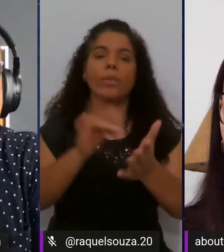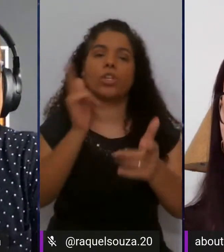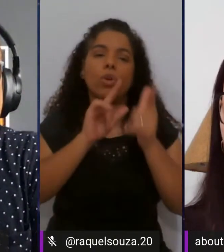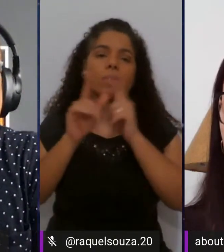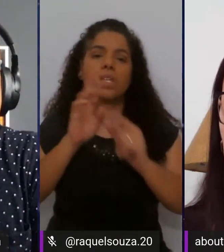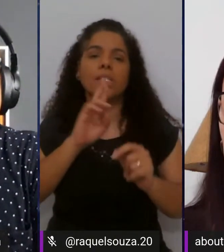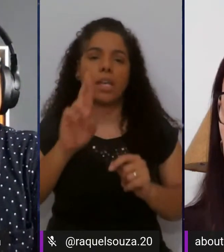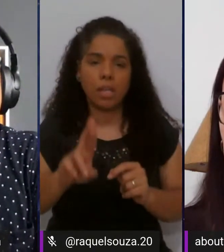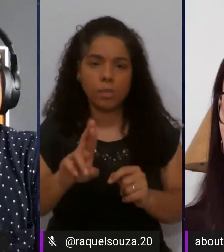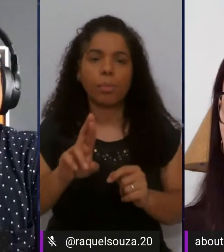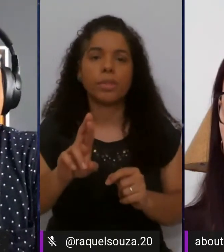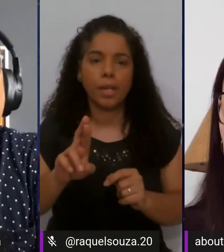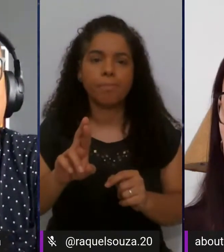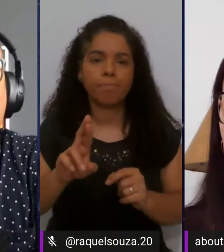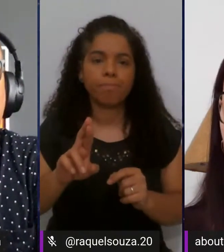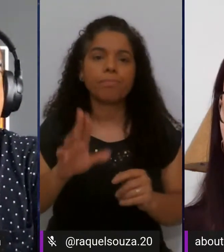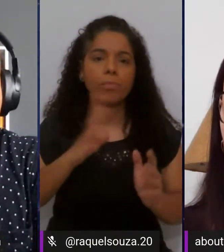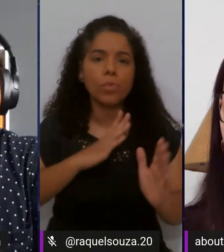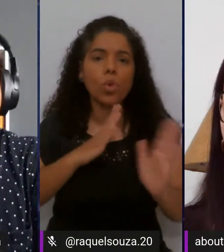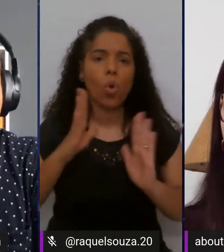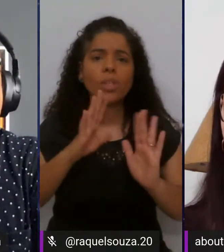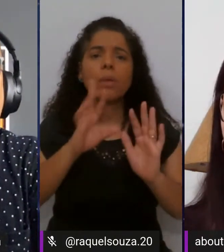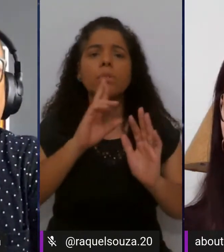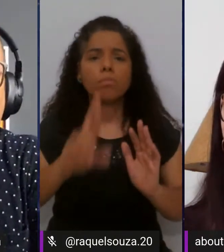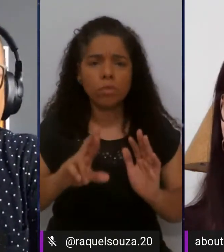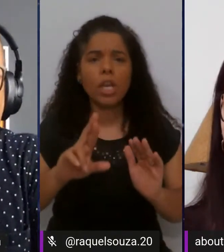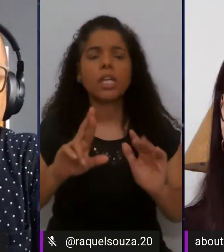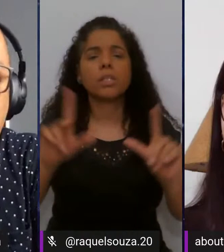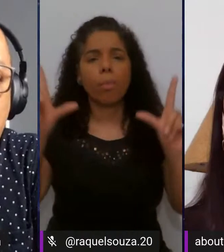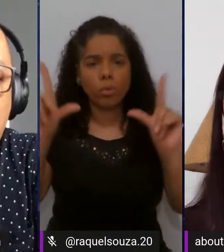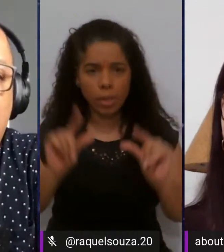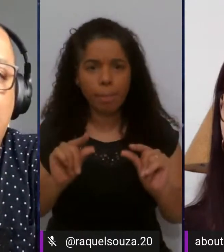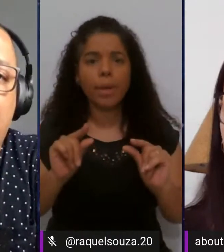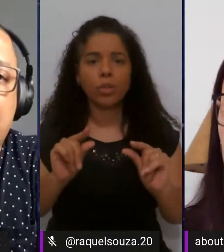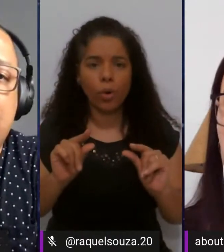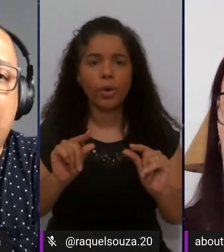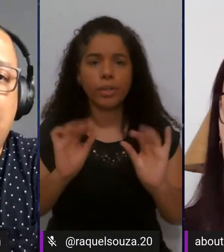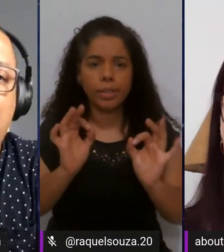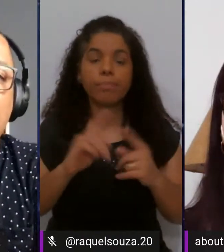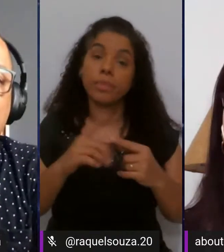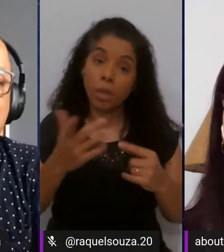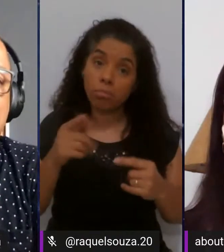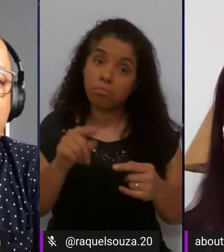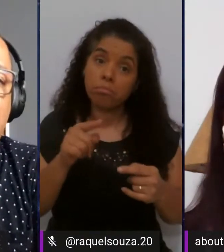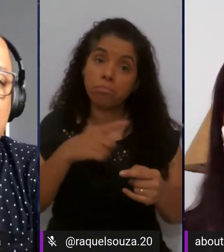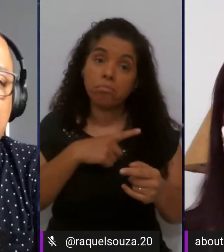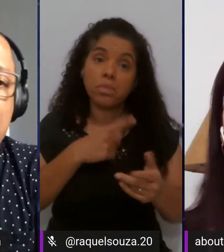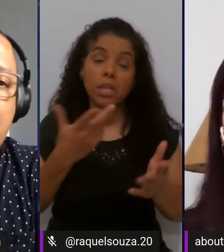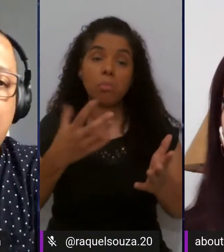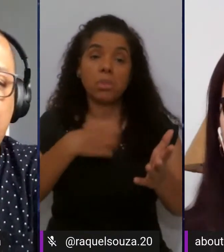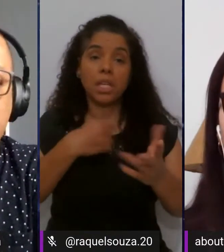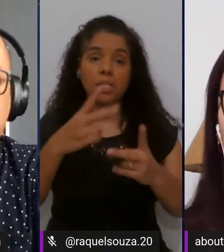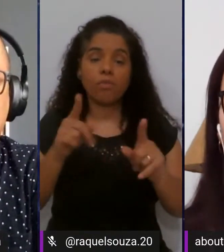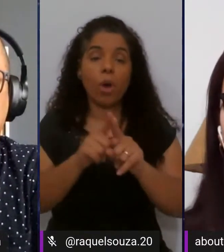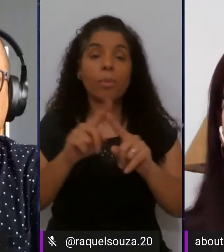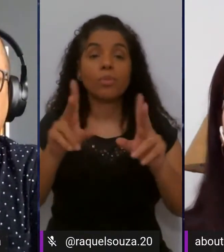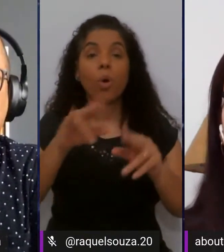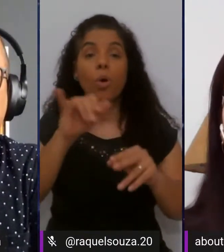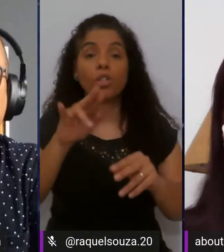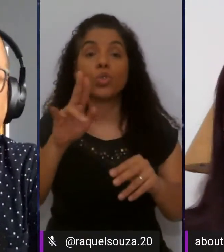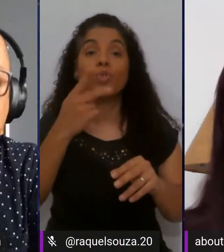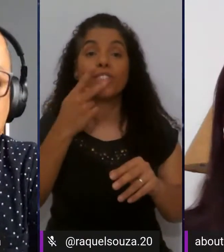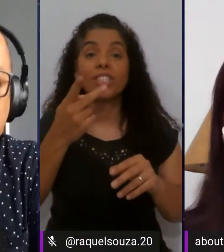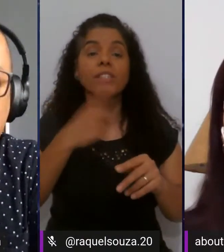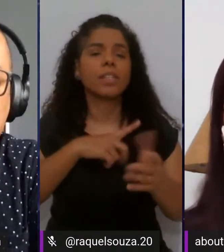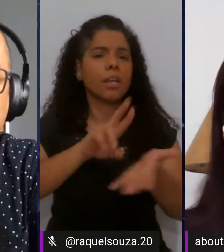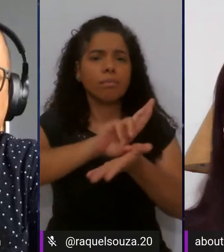responder com com um tempo de resposta menor né então esse seria uma das formas mas é como a judícia você tem